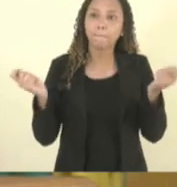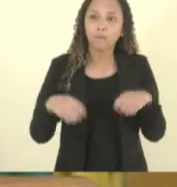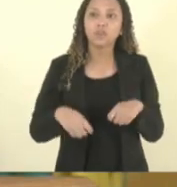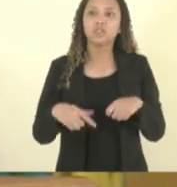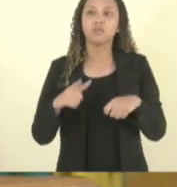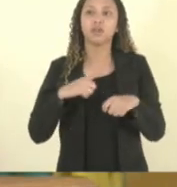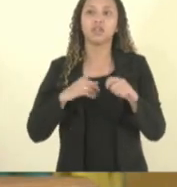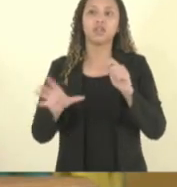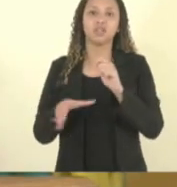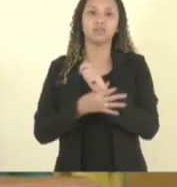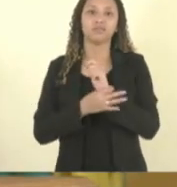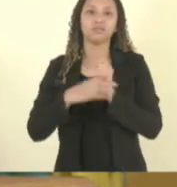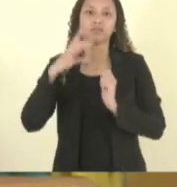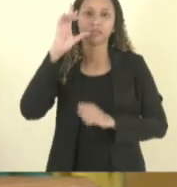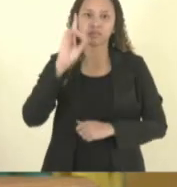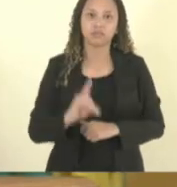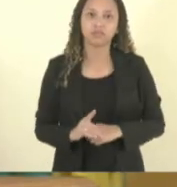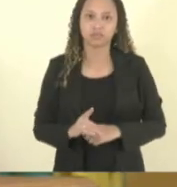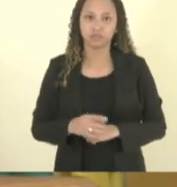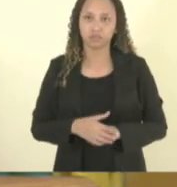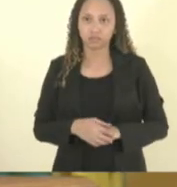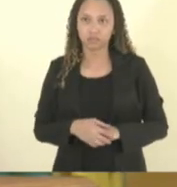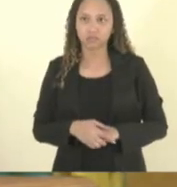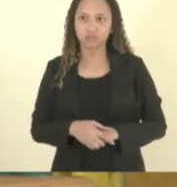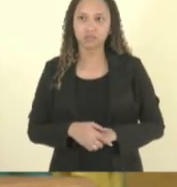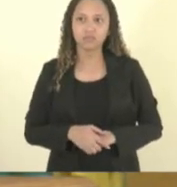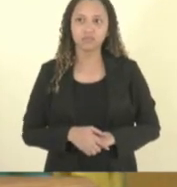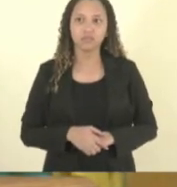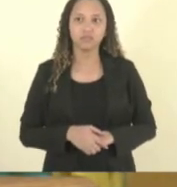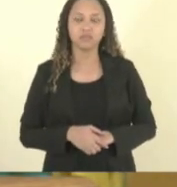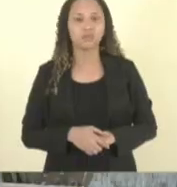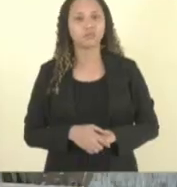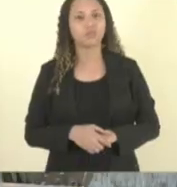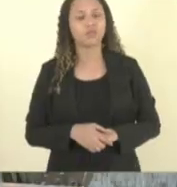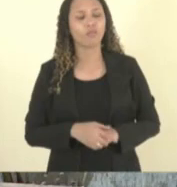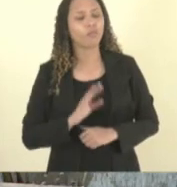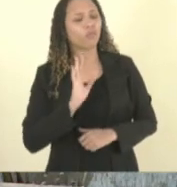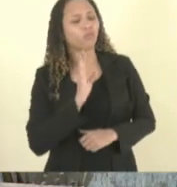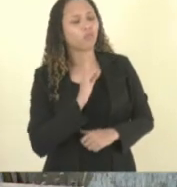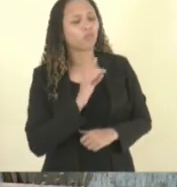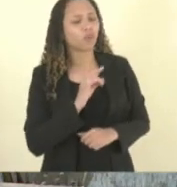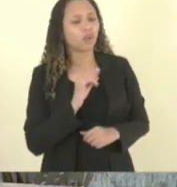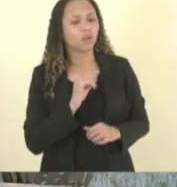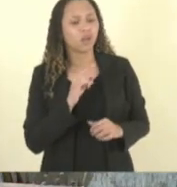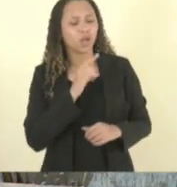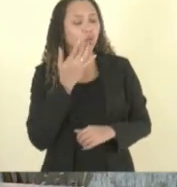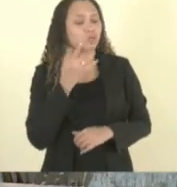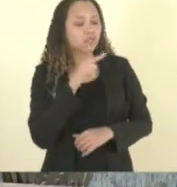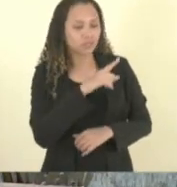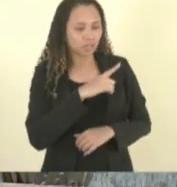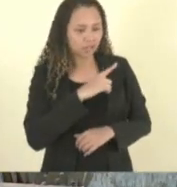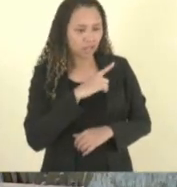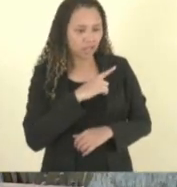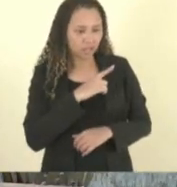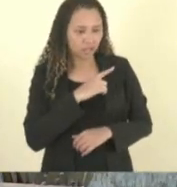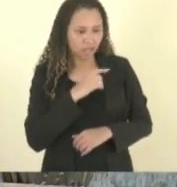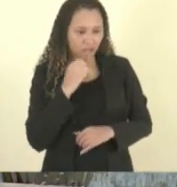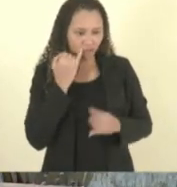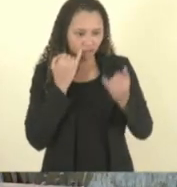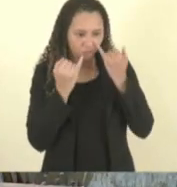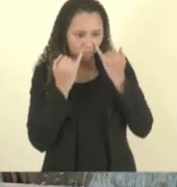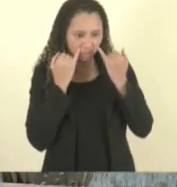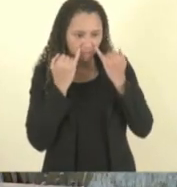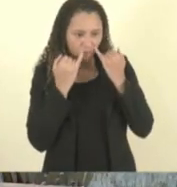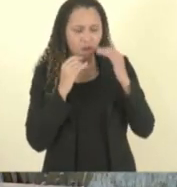esses direitos tá bom eu acho que é isso só uma não sei se você tem essa informação a formação